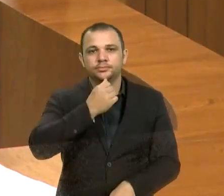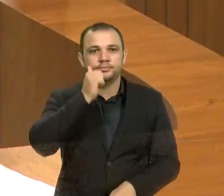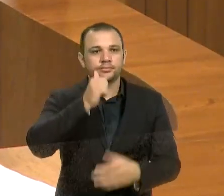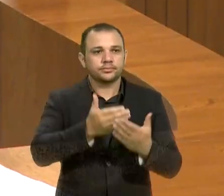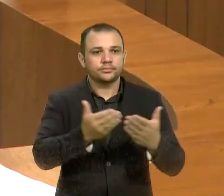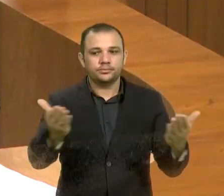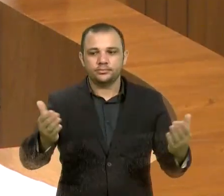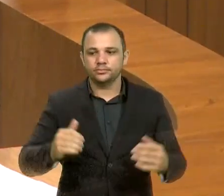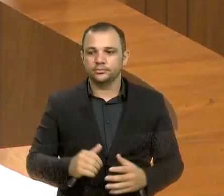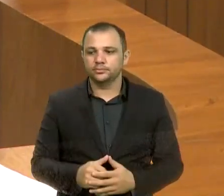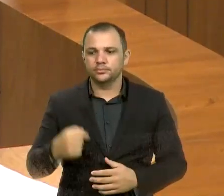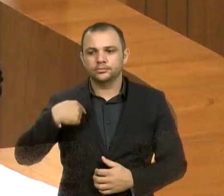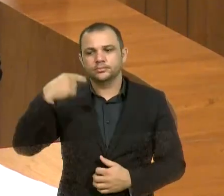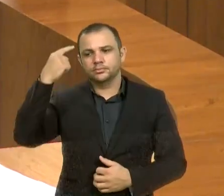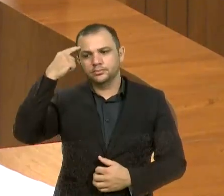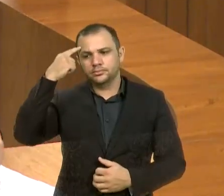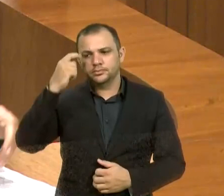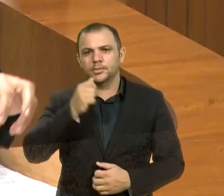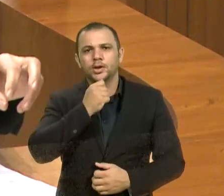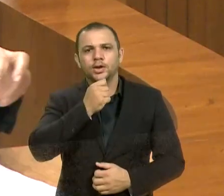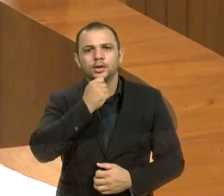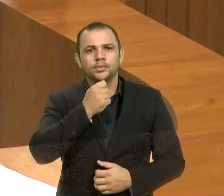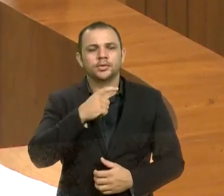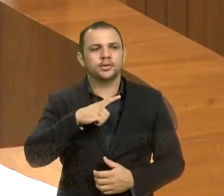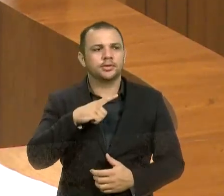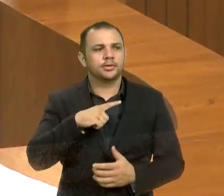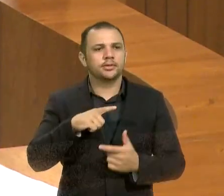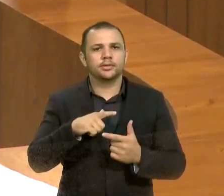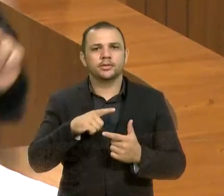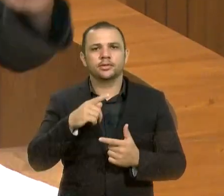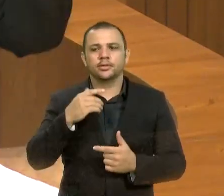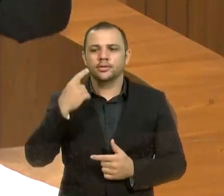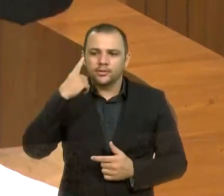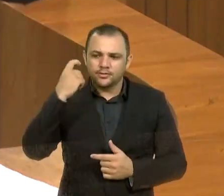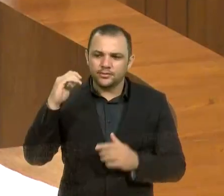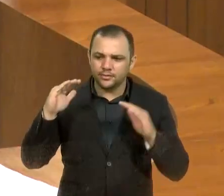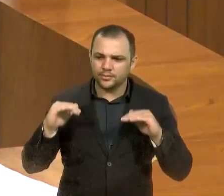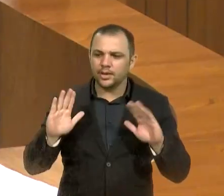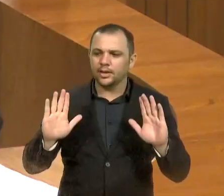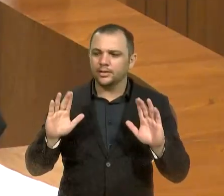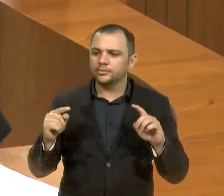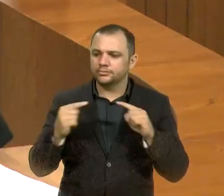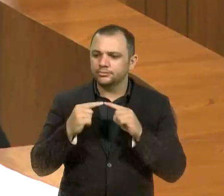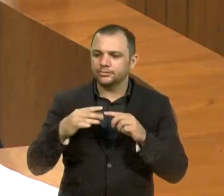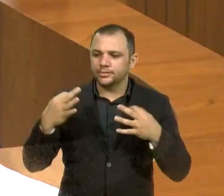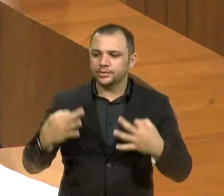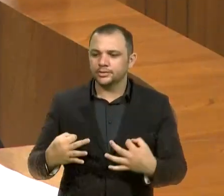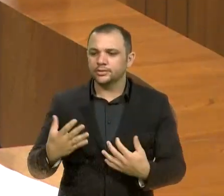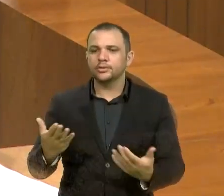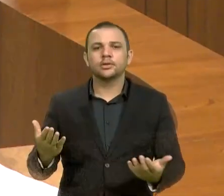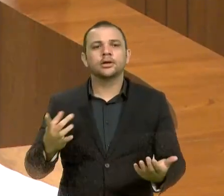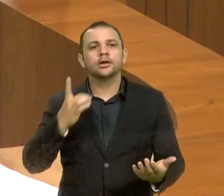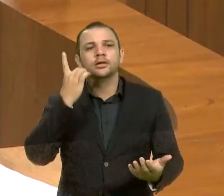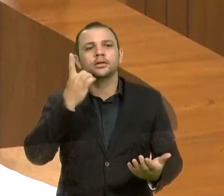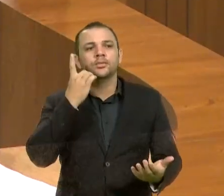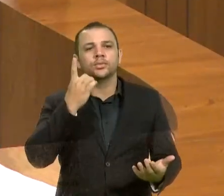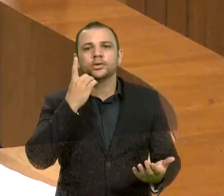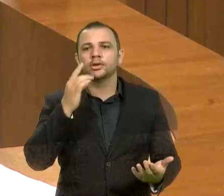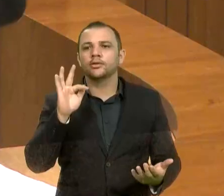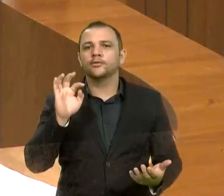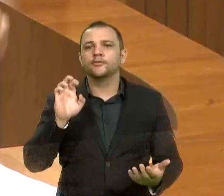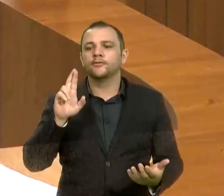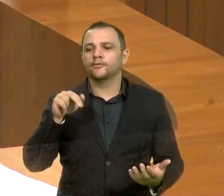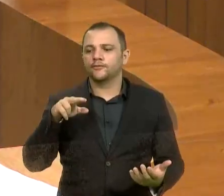pensei que o microfone tivesse com o volume baixinho, mas está tudo certinho. Cadê o deputado Fernando?